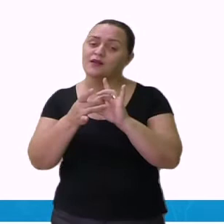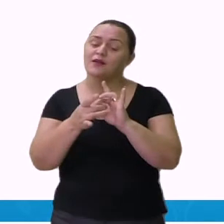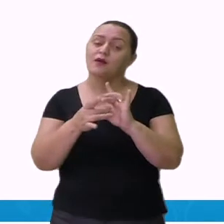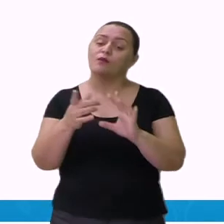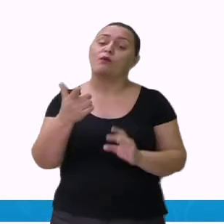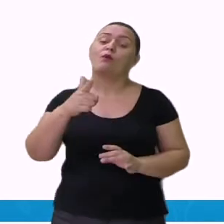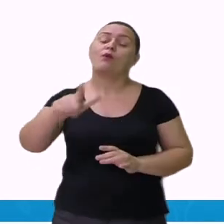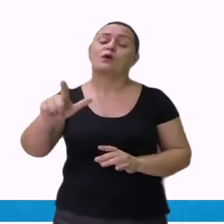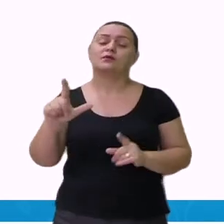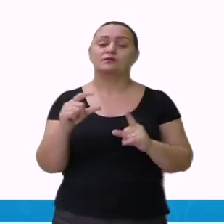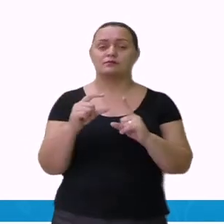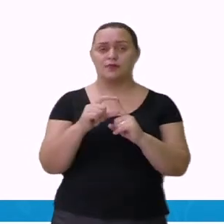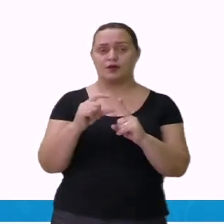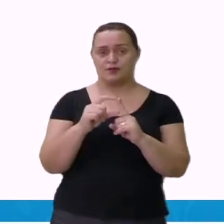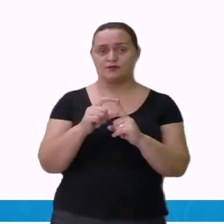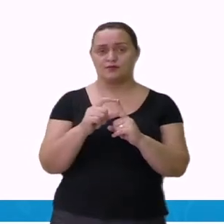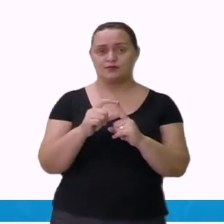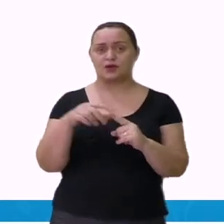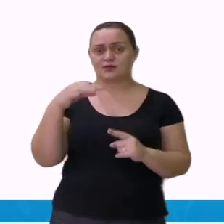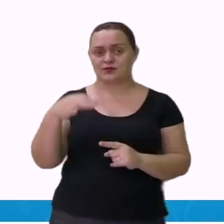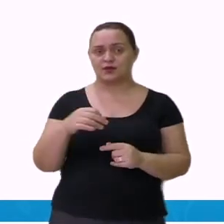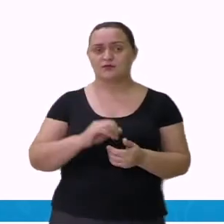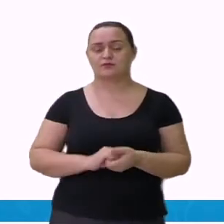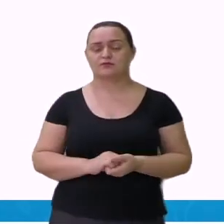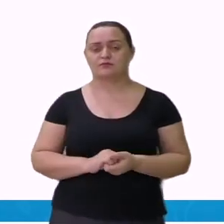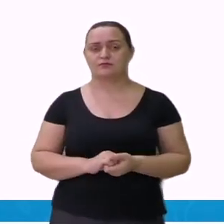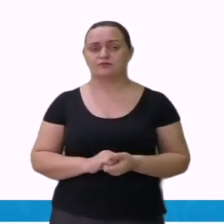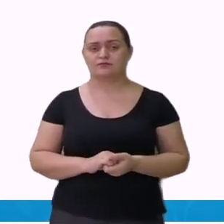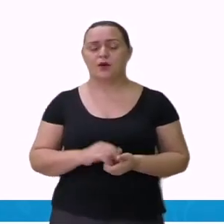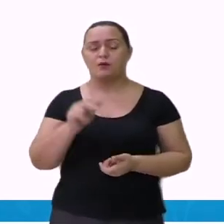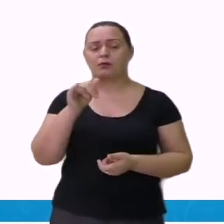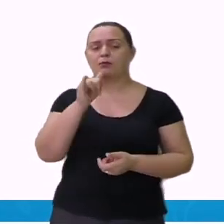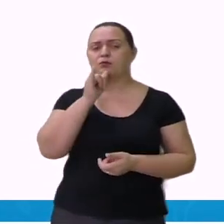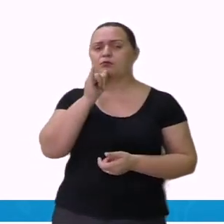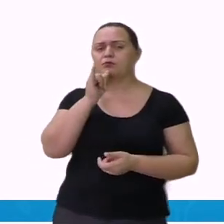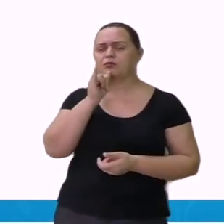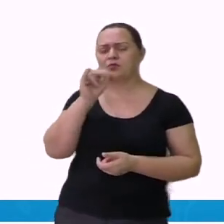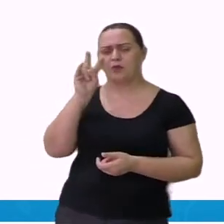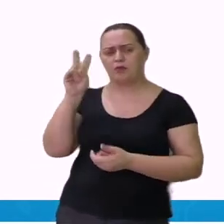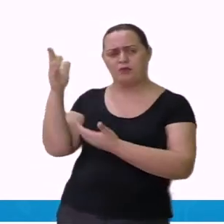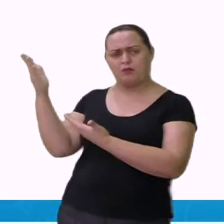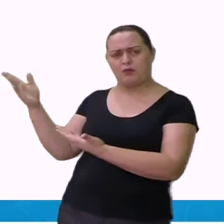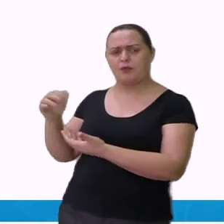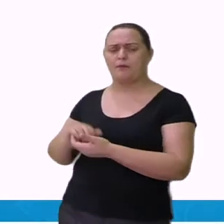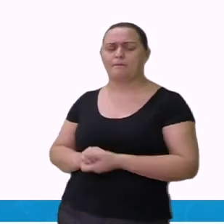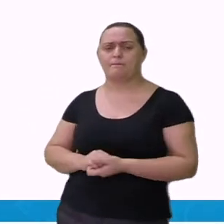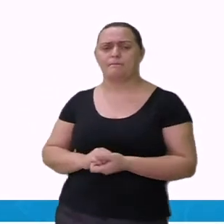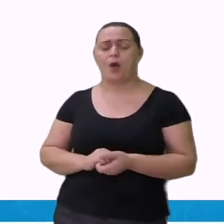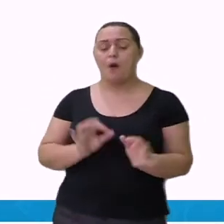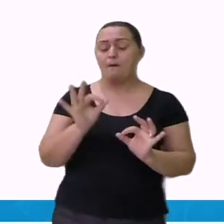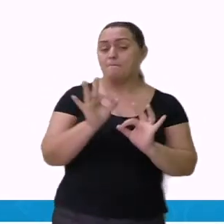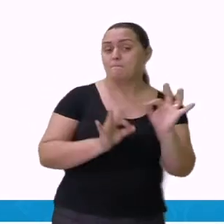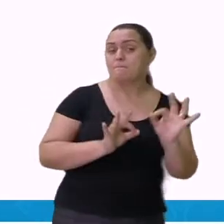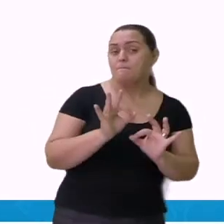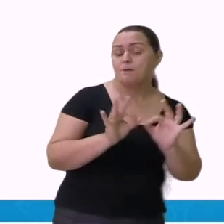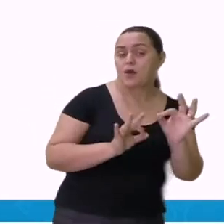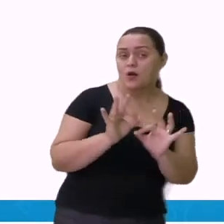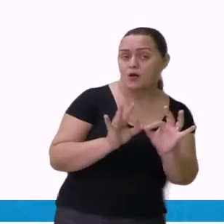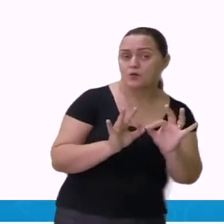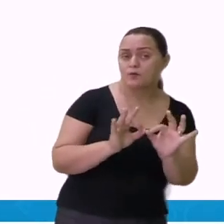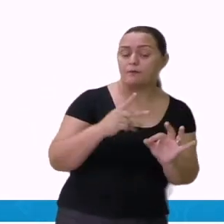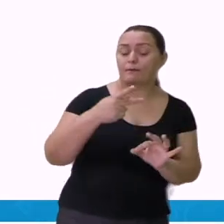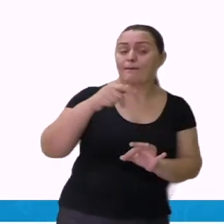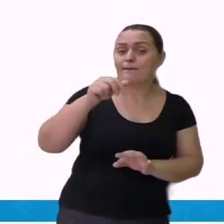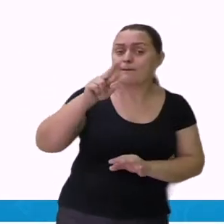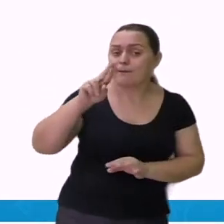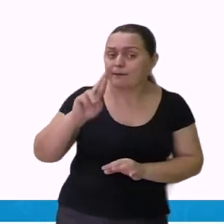até acabar. Plano para acabar. Com a. O com ligou o